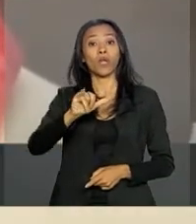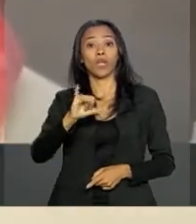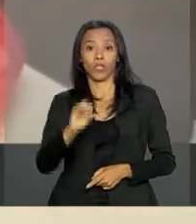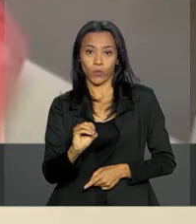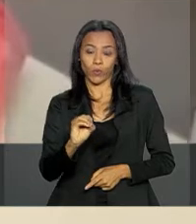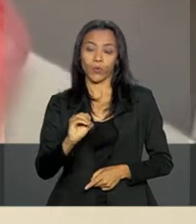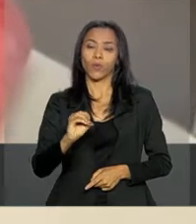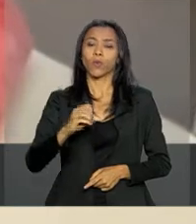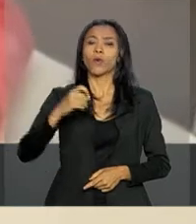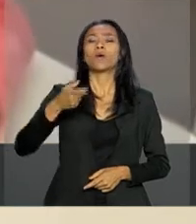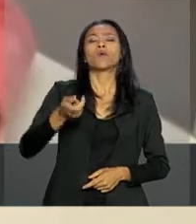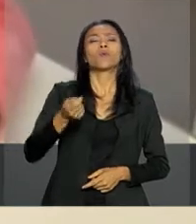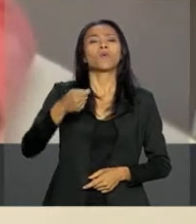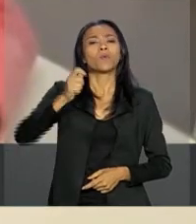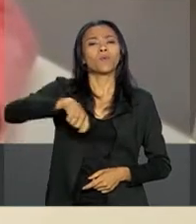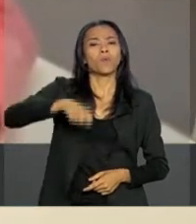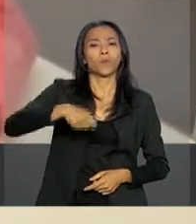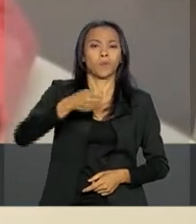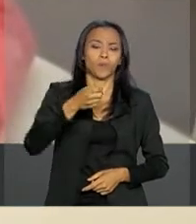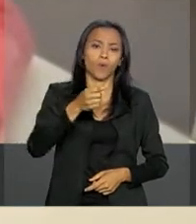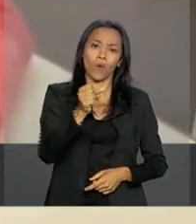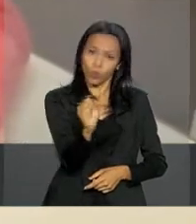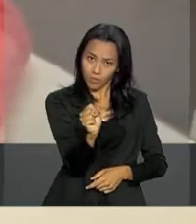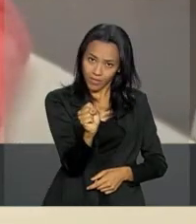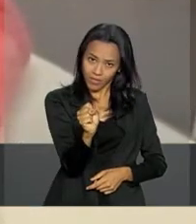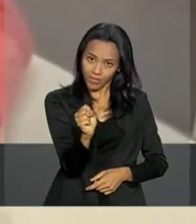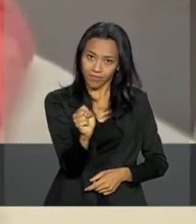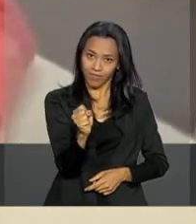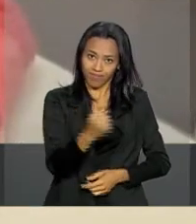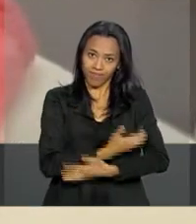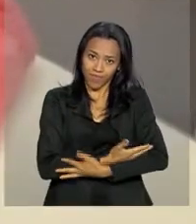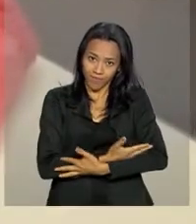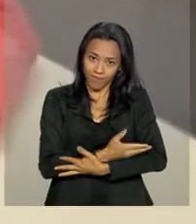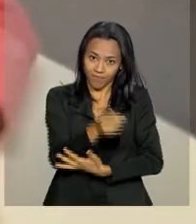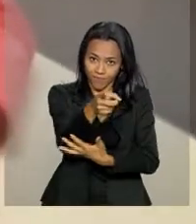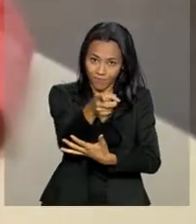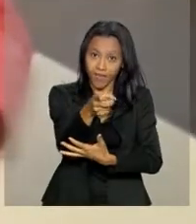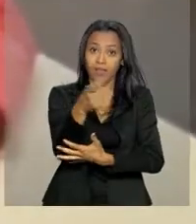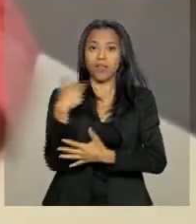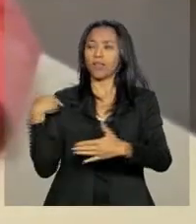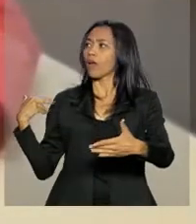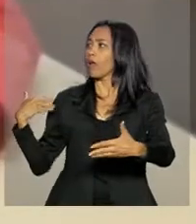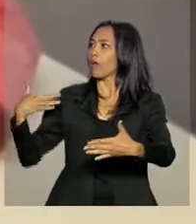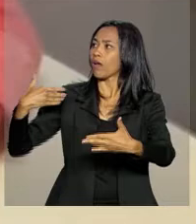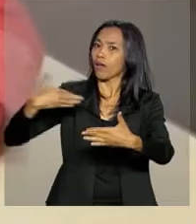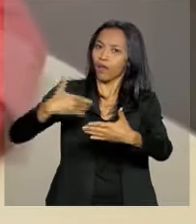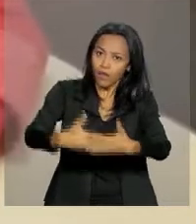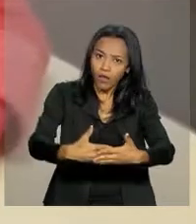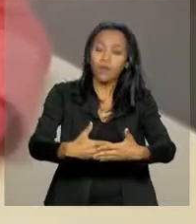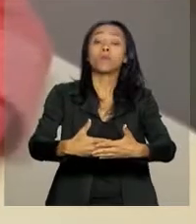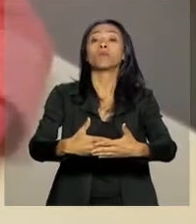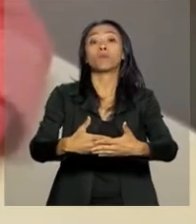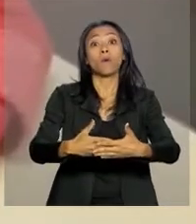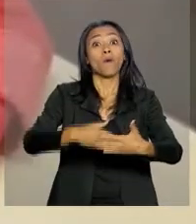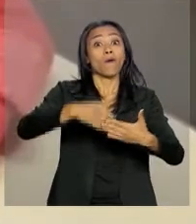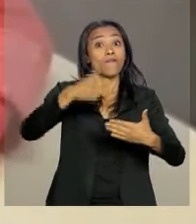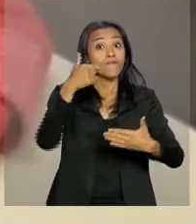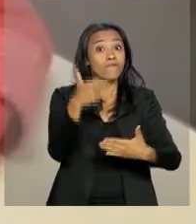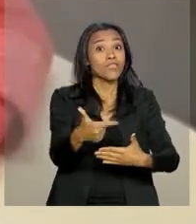oito meses de vida. Nessa minha trajetória toda, foram 23